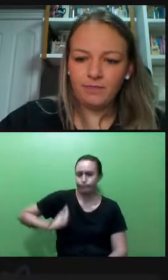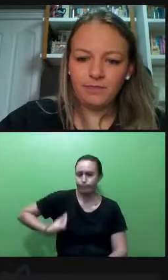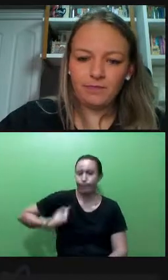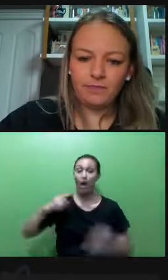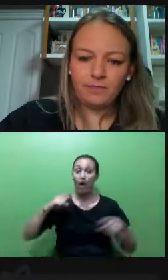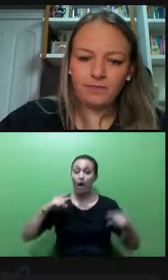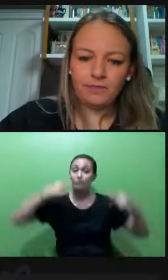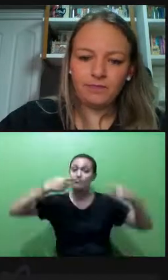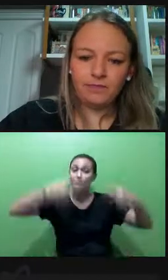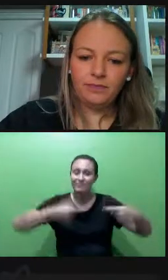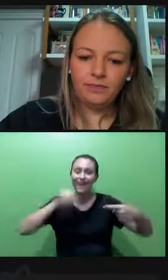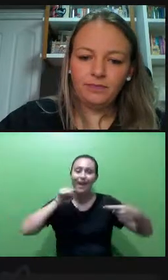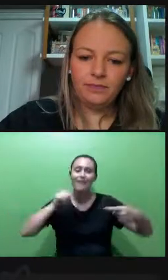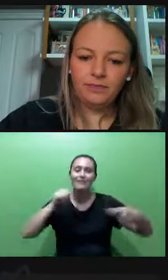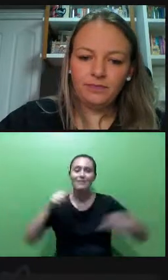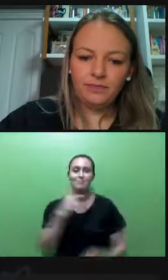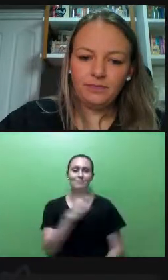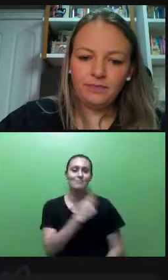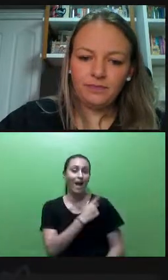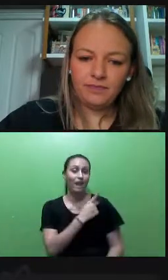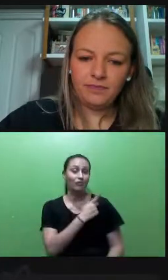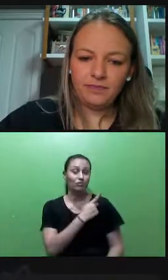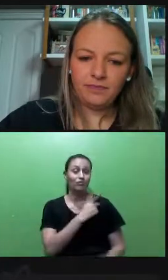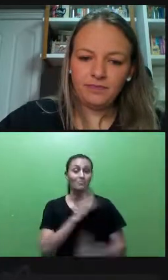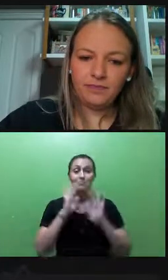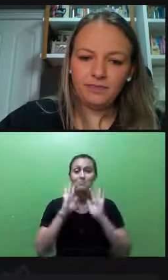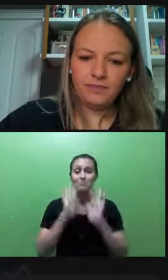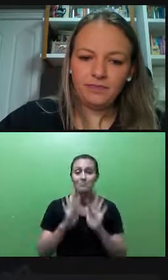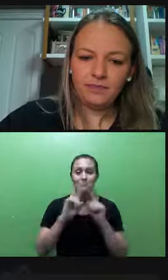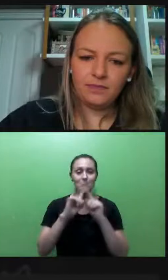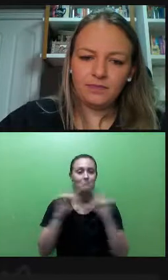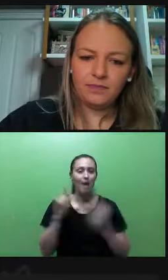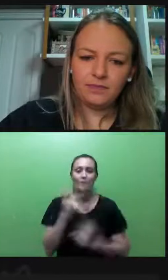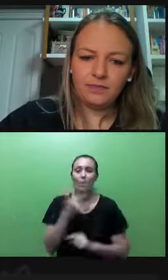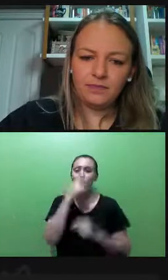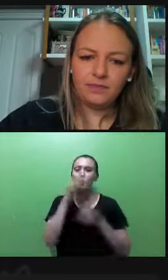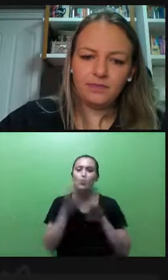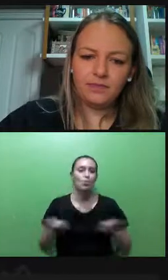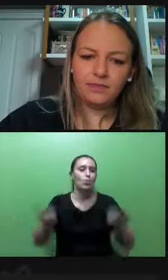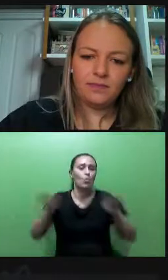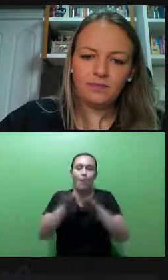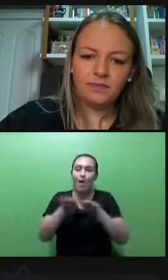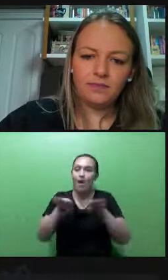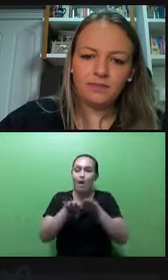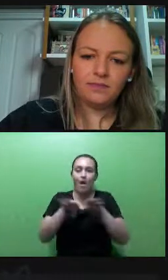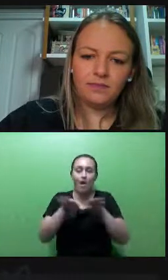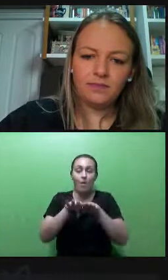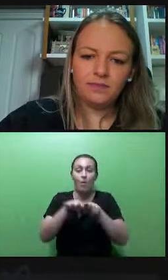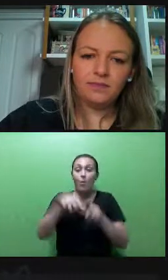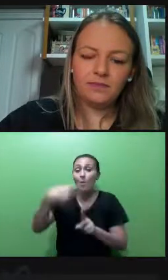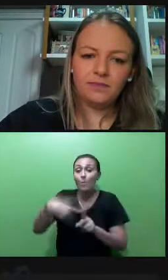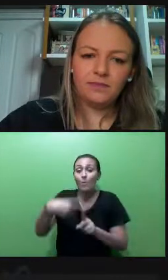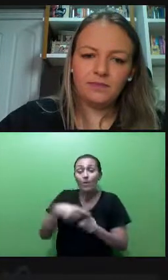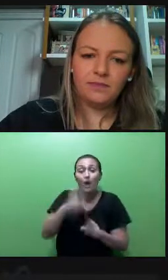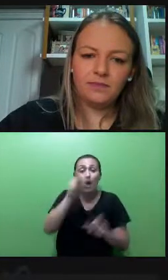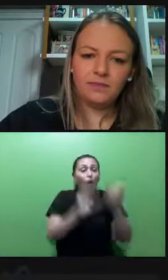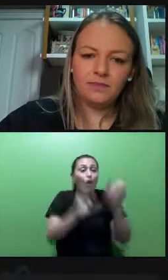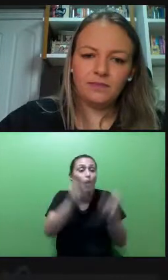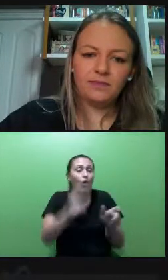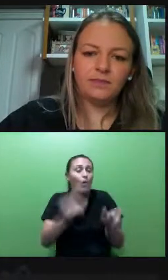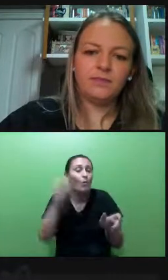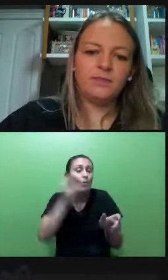aquela legenda, para aquele partido, mas elas não estão concorrendo em pé de igualdade, porque elas não têm nem recurso financeiro igual,